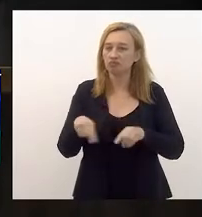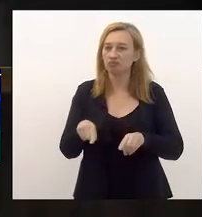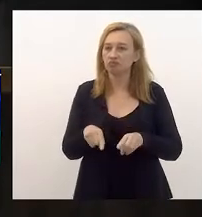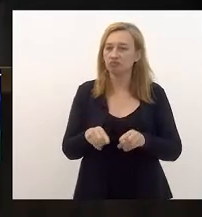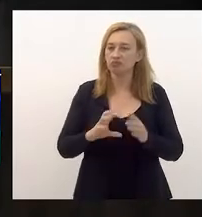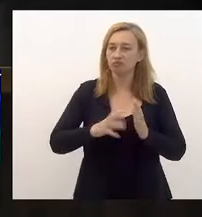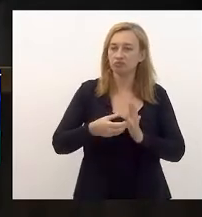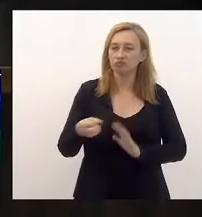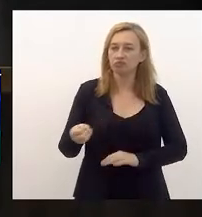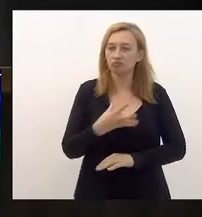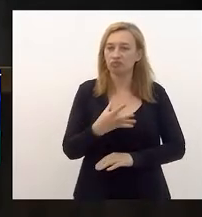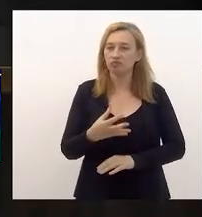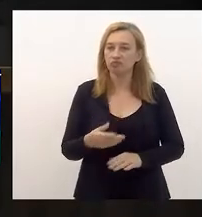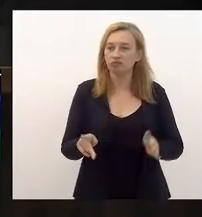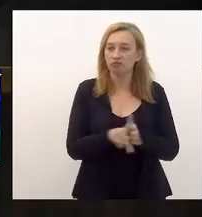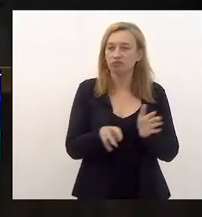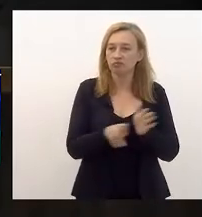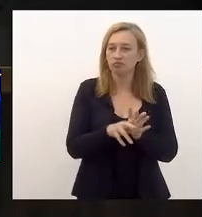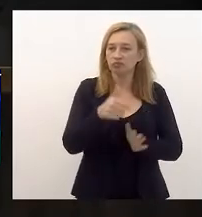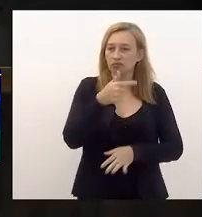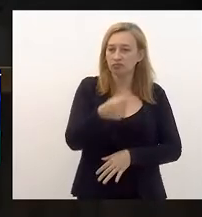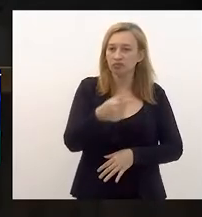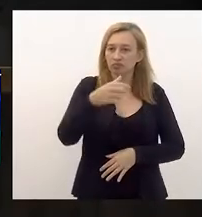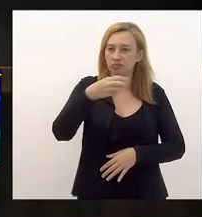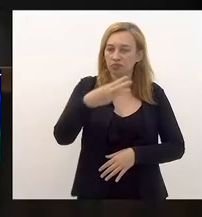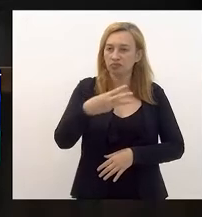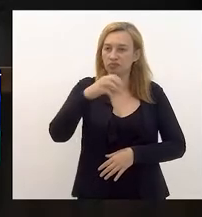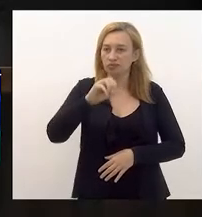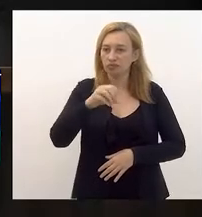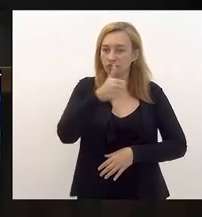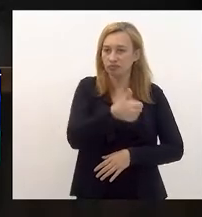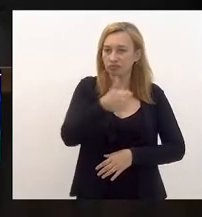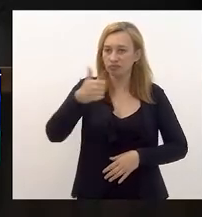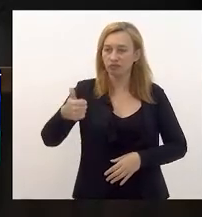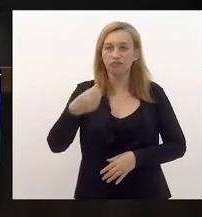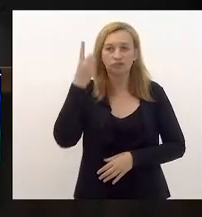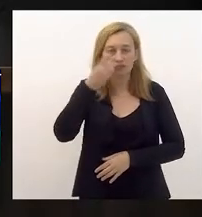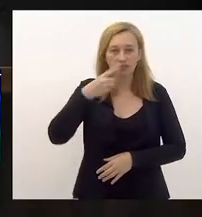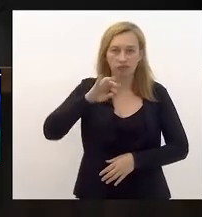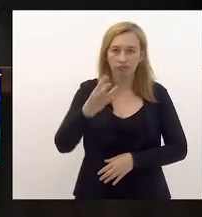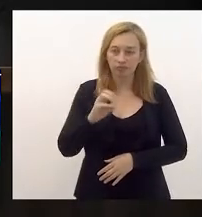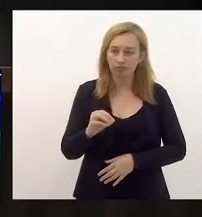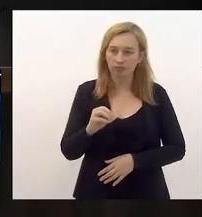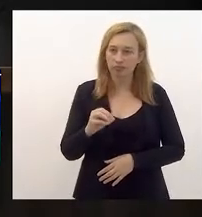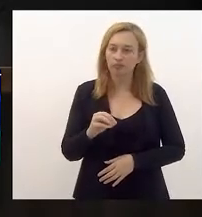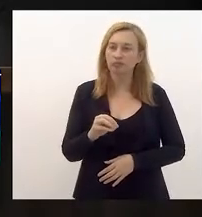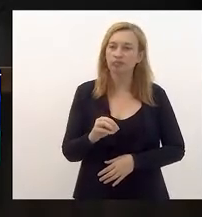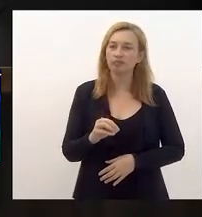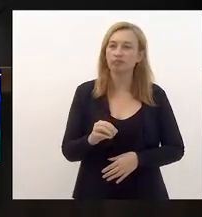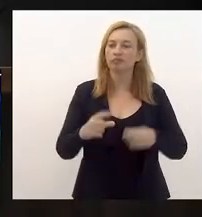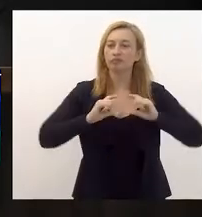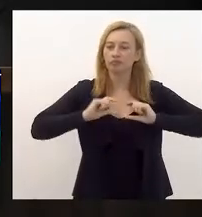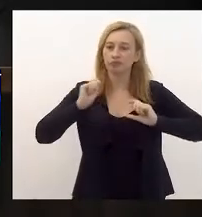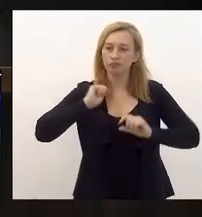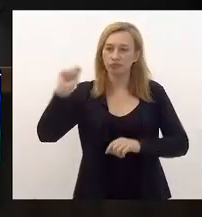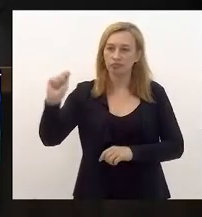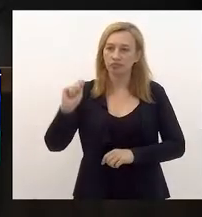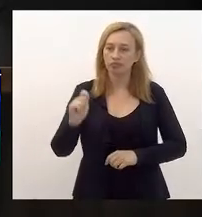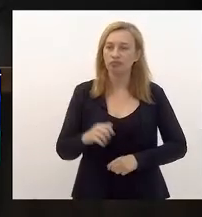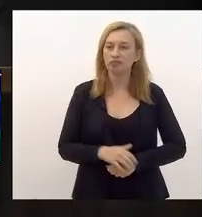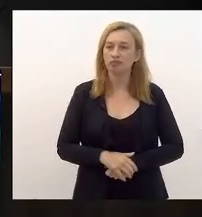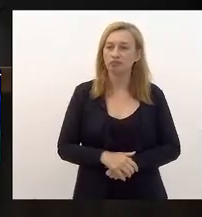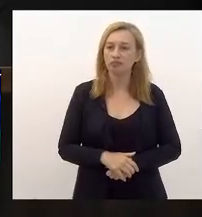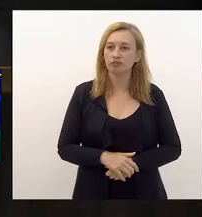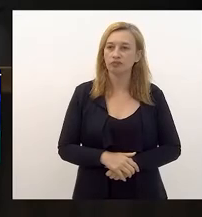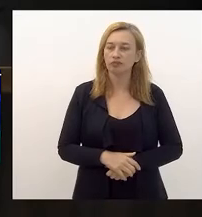do novo. Projeto de resolução 73021, de autoria do deputado Marcos Vinícius. Concede medalha tiradente e respectivo diploma ao